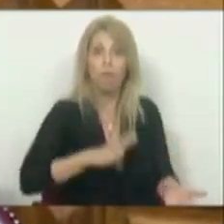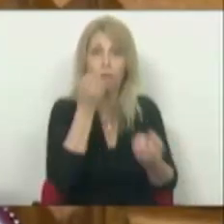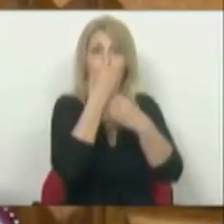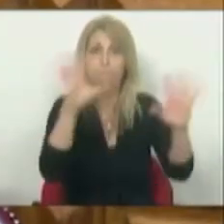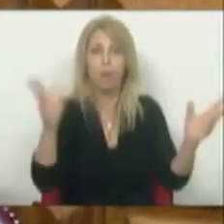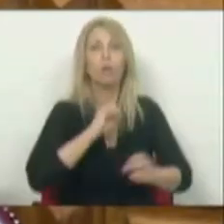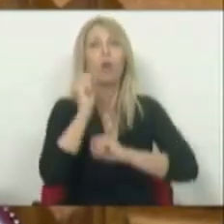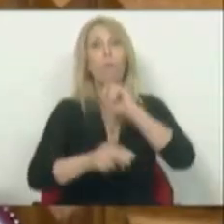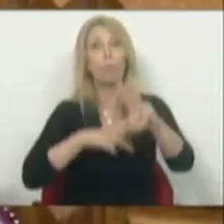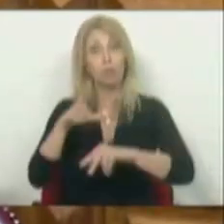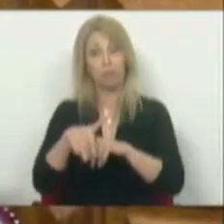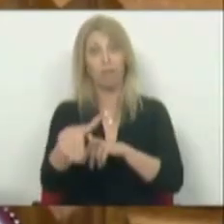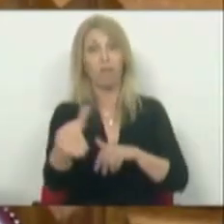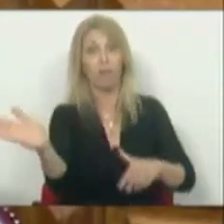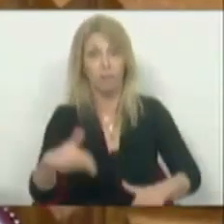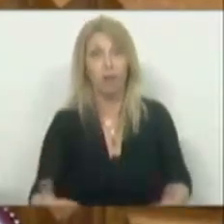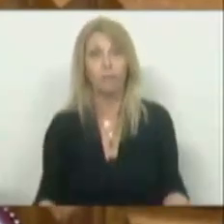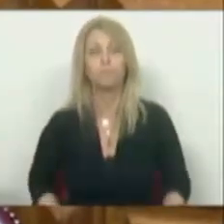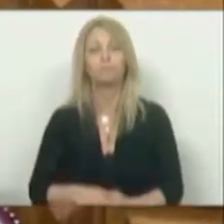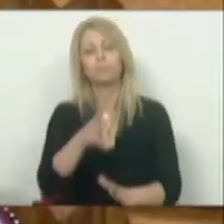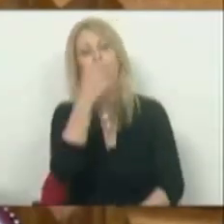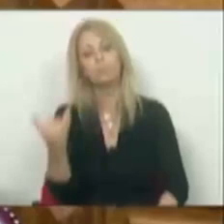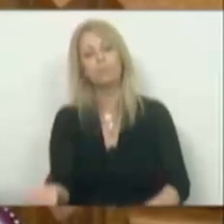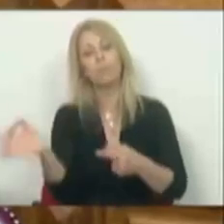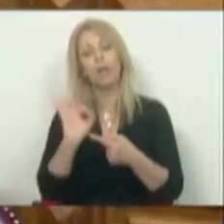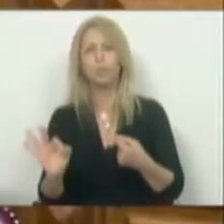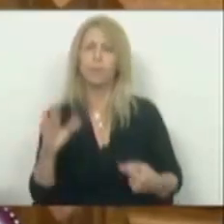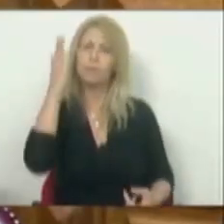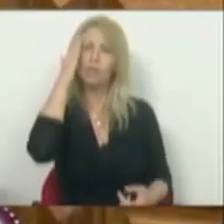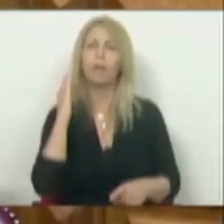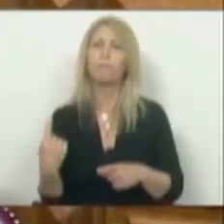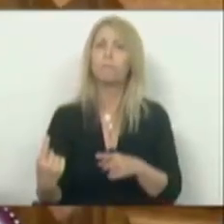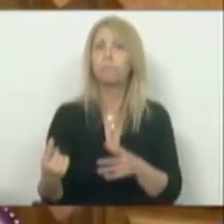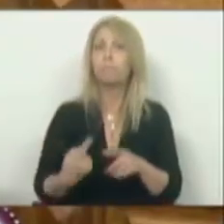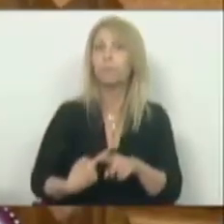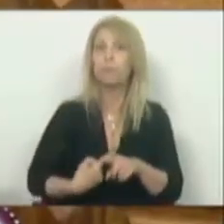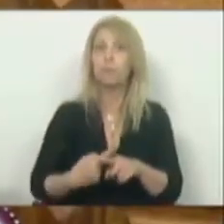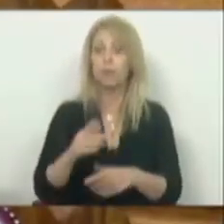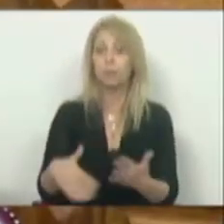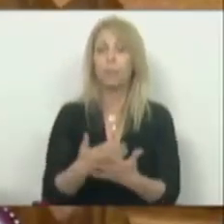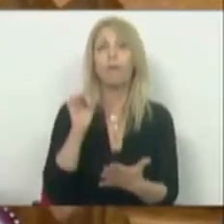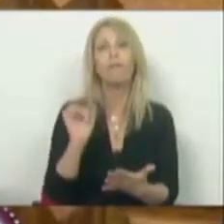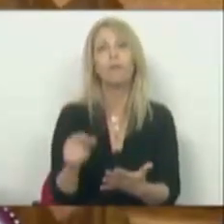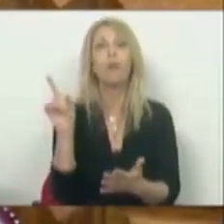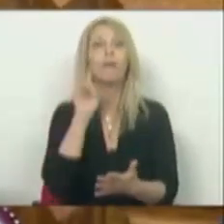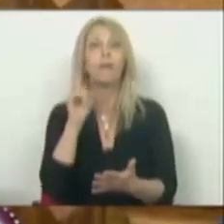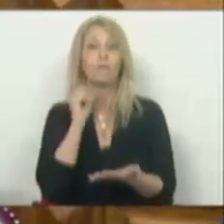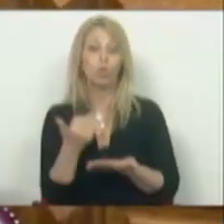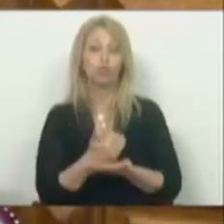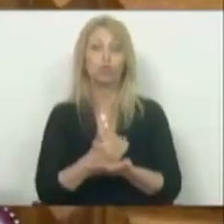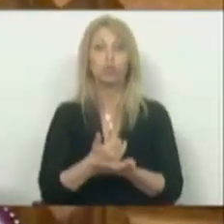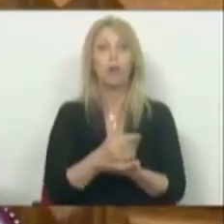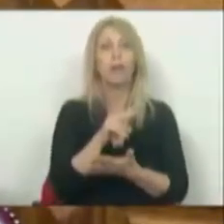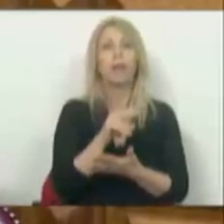modernização que aí viria. Segundo aspecto, achei interessante a proposta que aqui faz de utilizar o remanescente do fundo Next